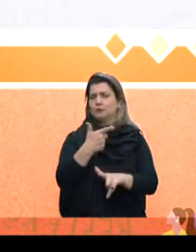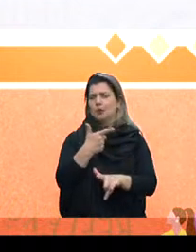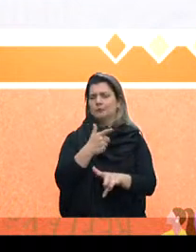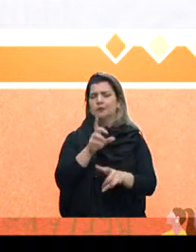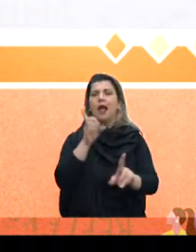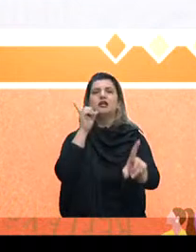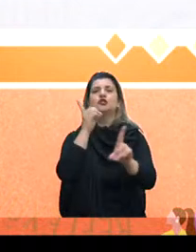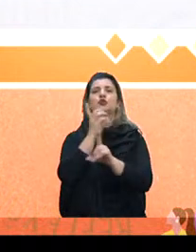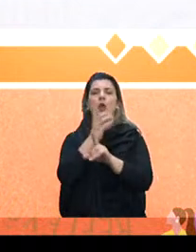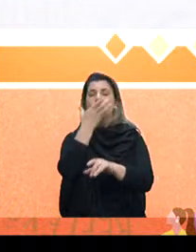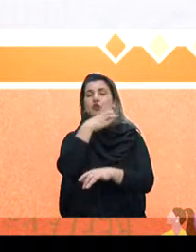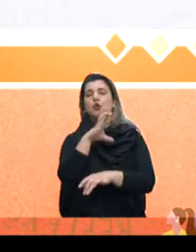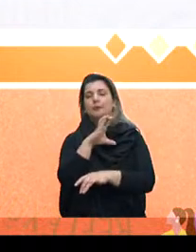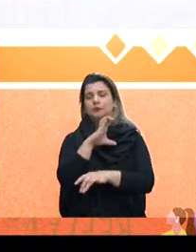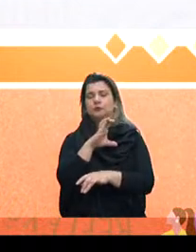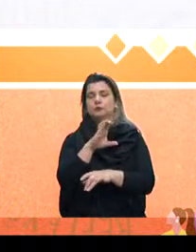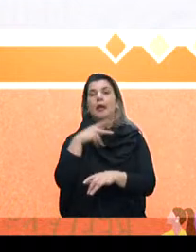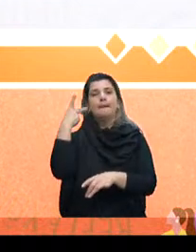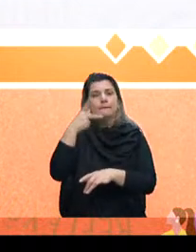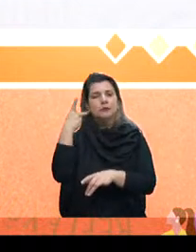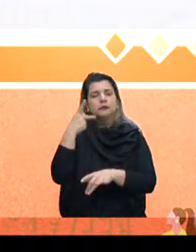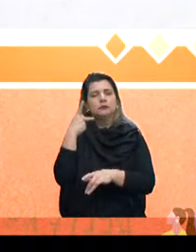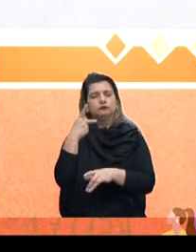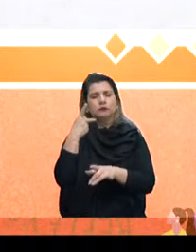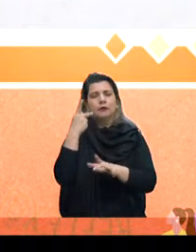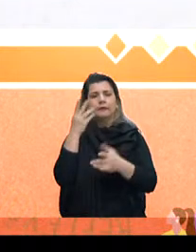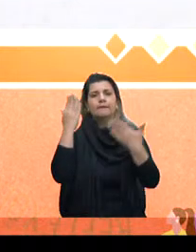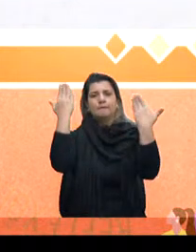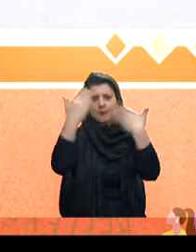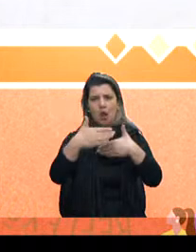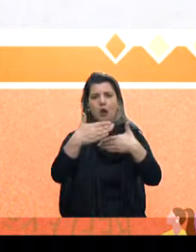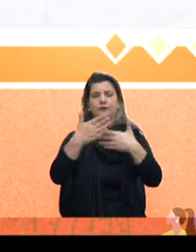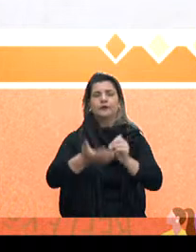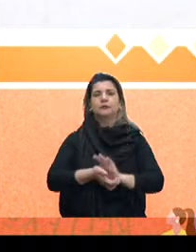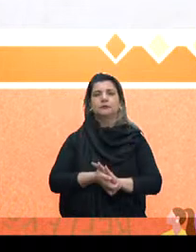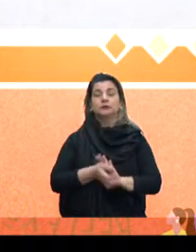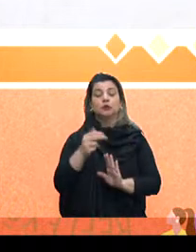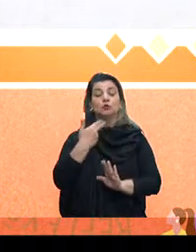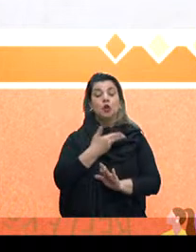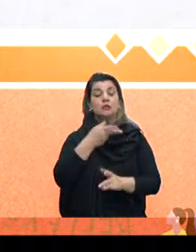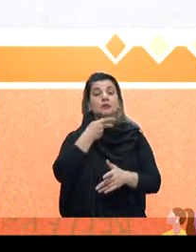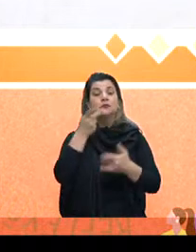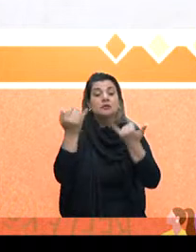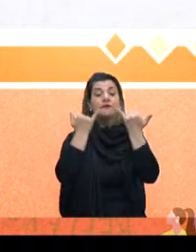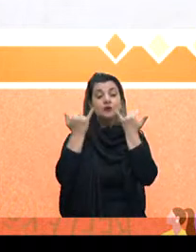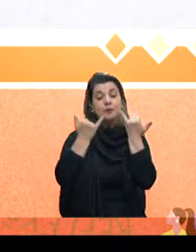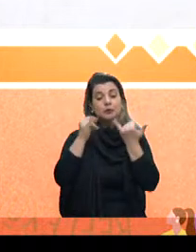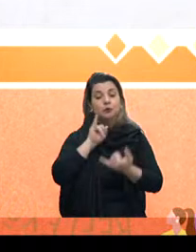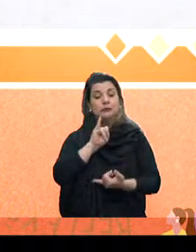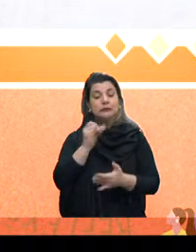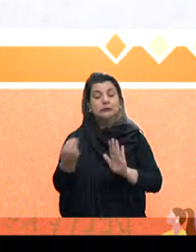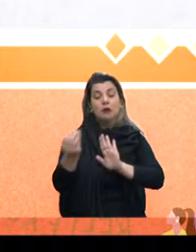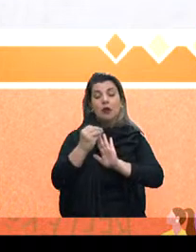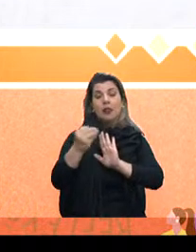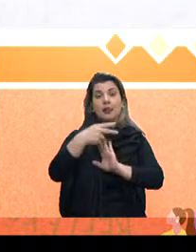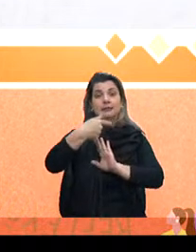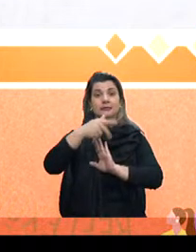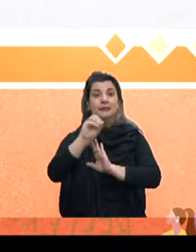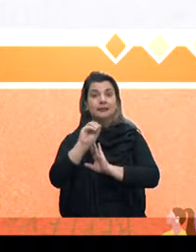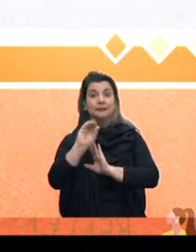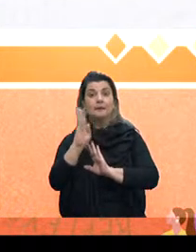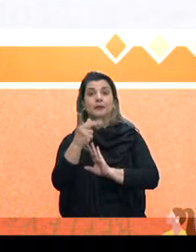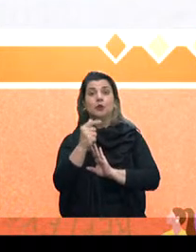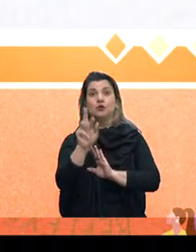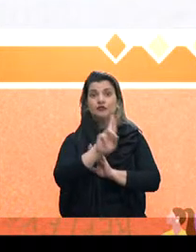política pública baseada em evidência. Então, nós estamos aqui dizendo que se nós aplicarmos 70 milhões de